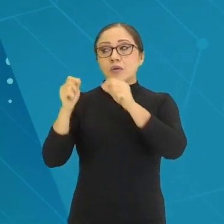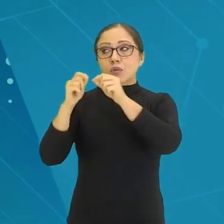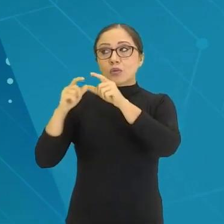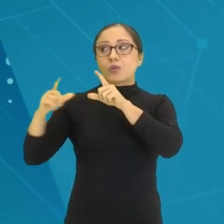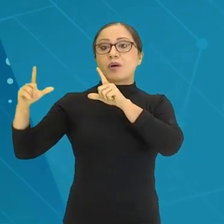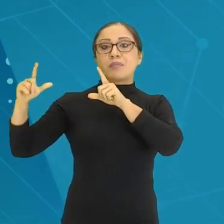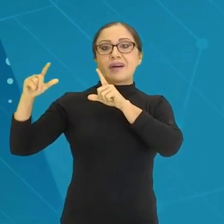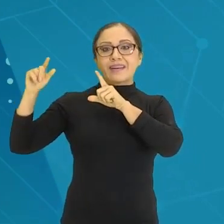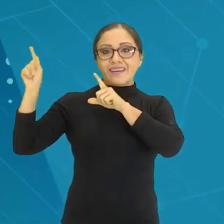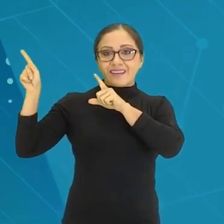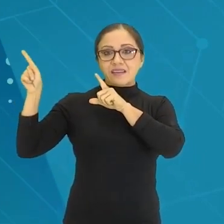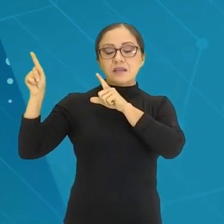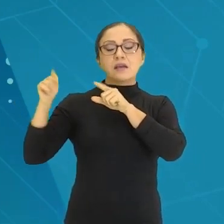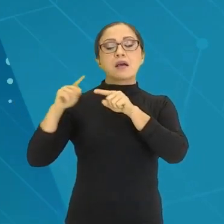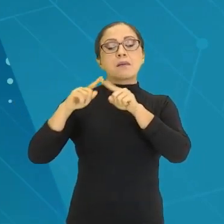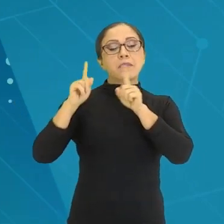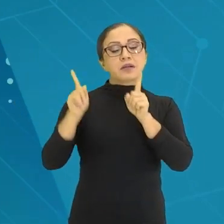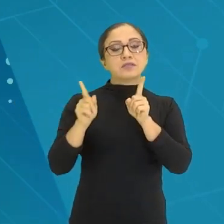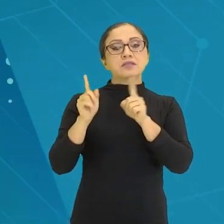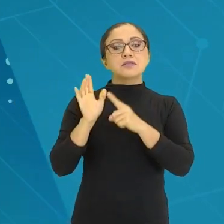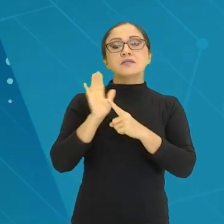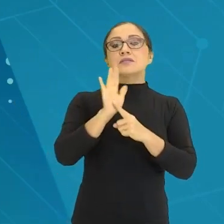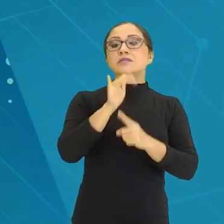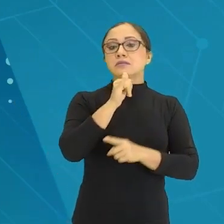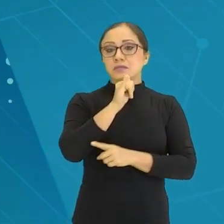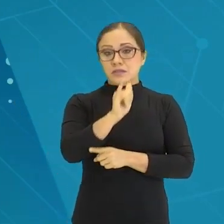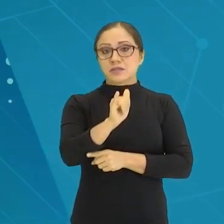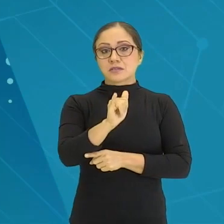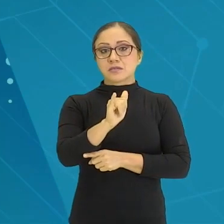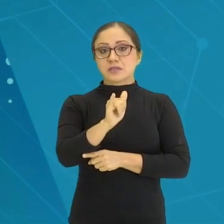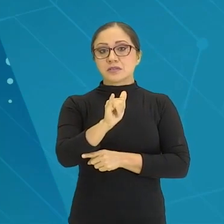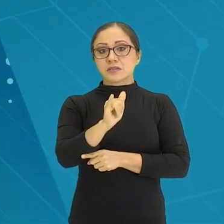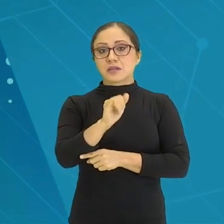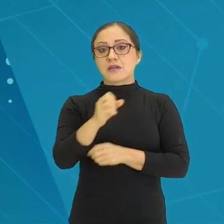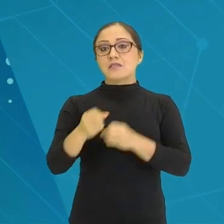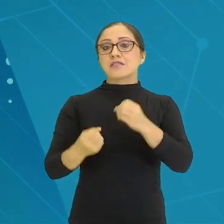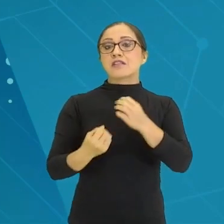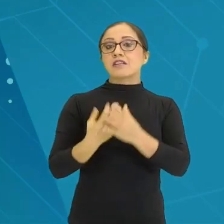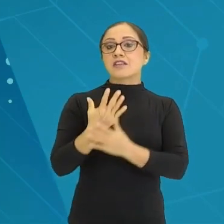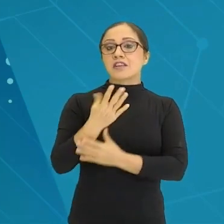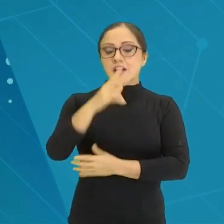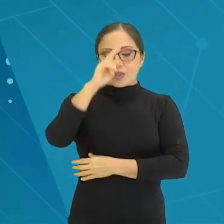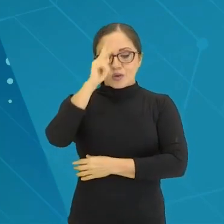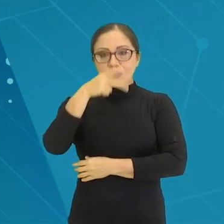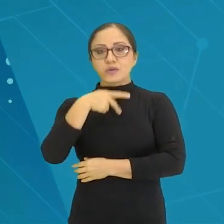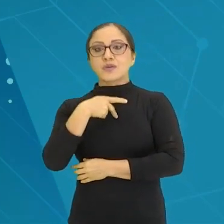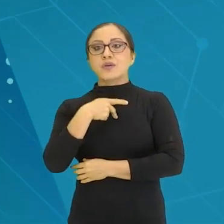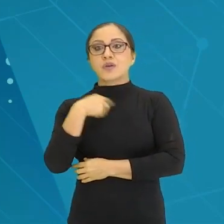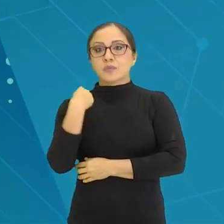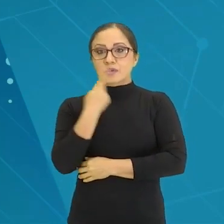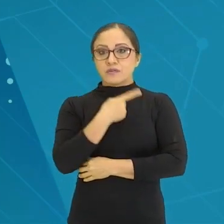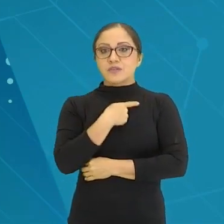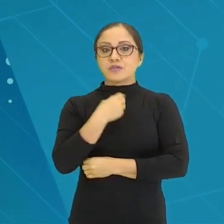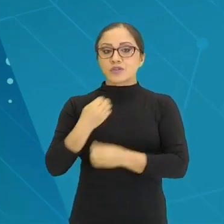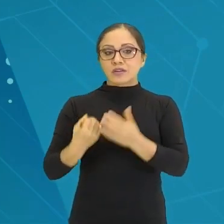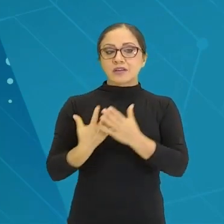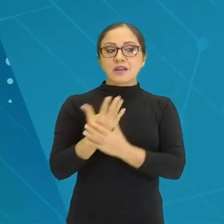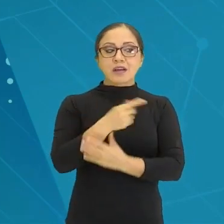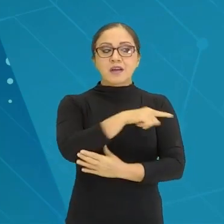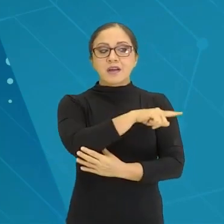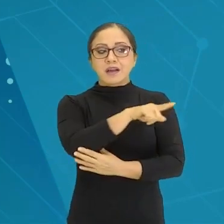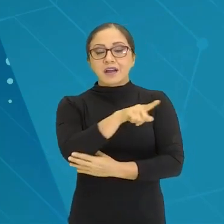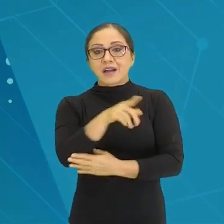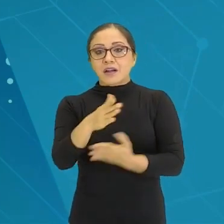mas que é importante que a gente pontue. Que é criar, nós professores, criamos situações para que esse aluno